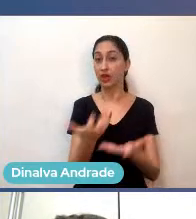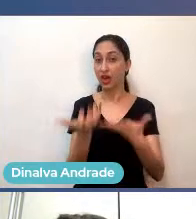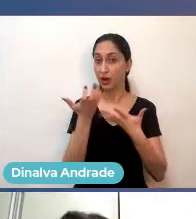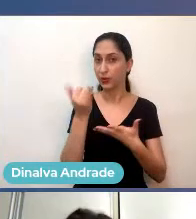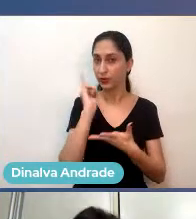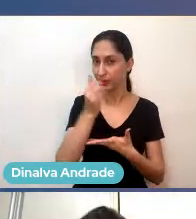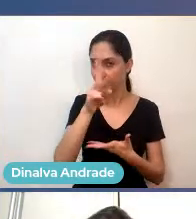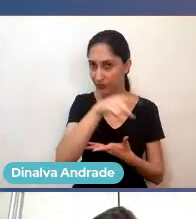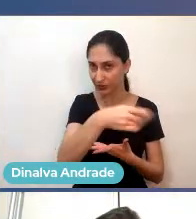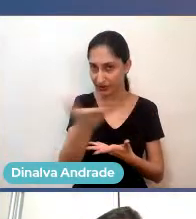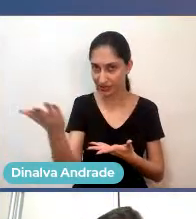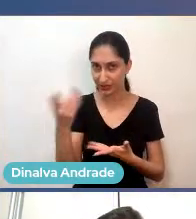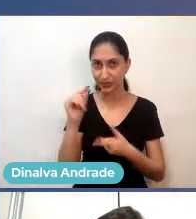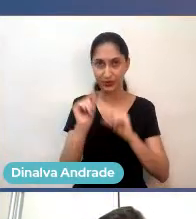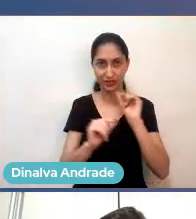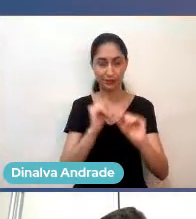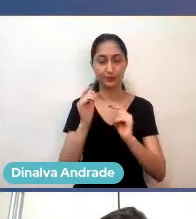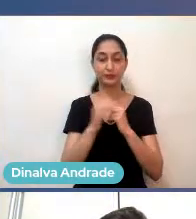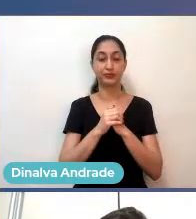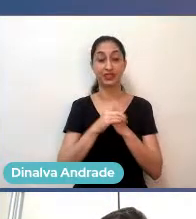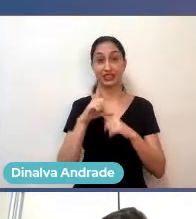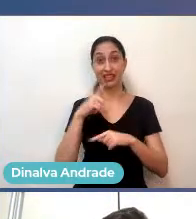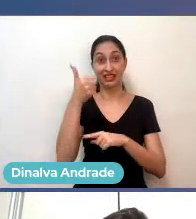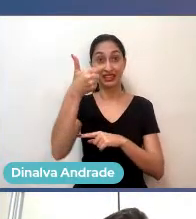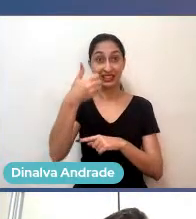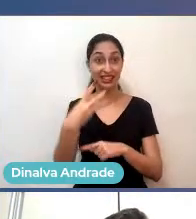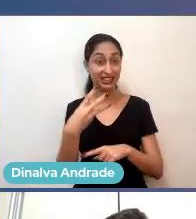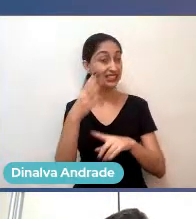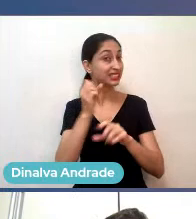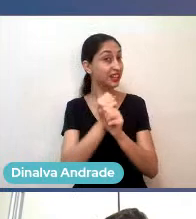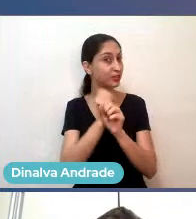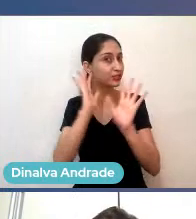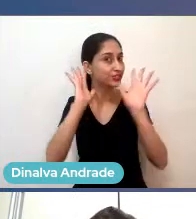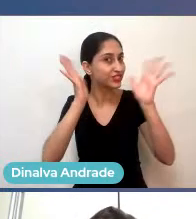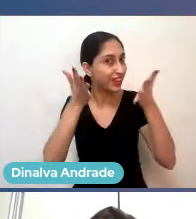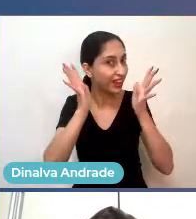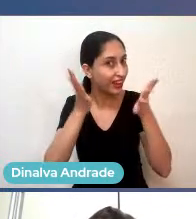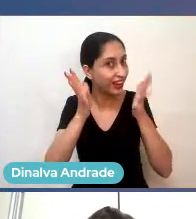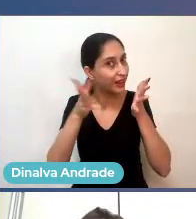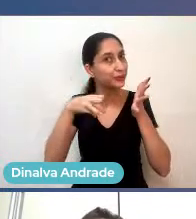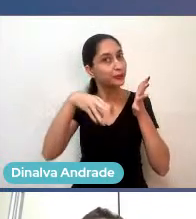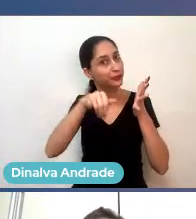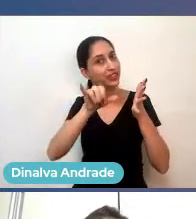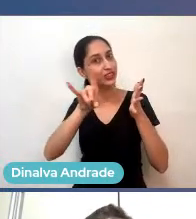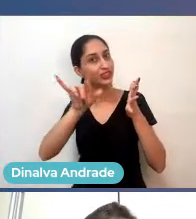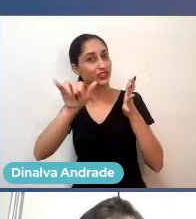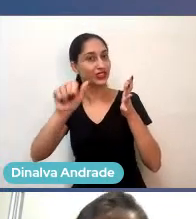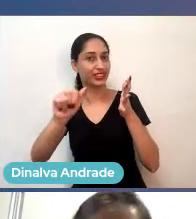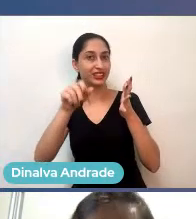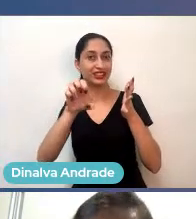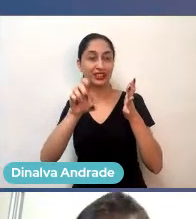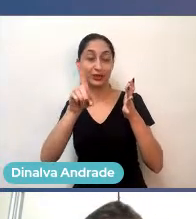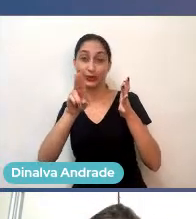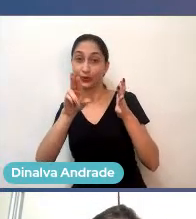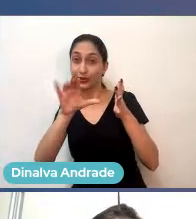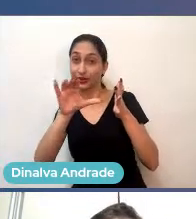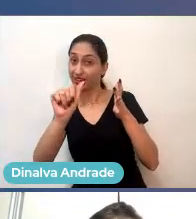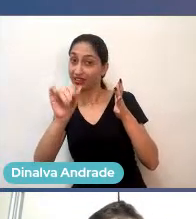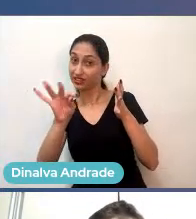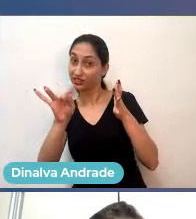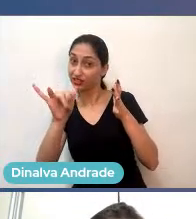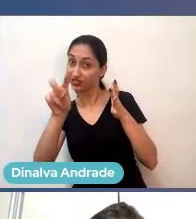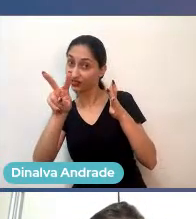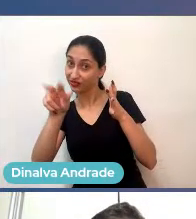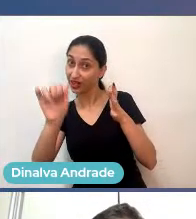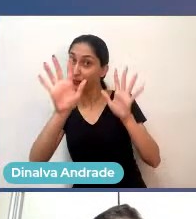que no final, essa jornada tem 13 anos, a jornada da mídias educativas, mas que agora, nesse momento, em